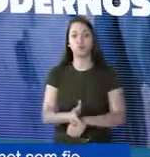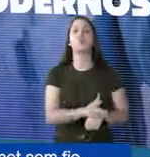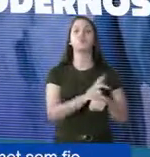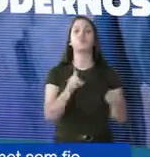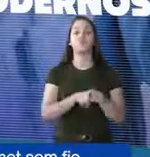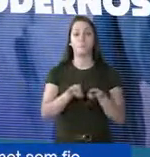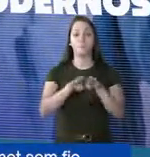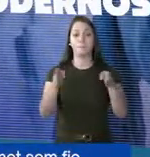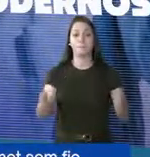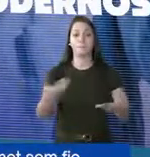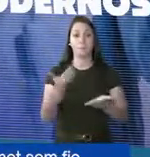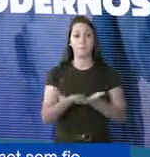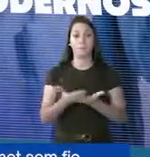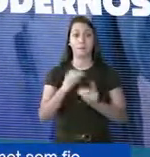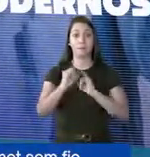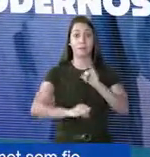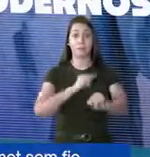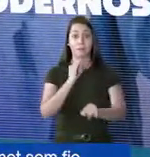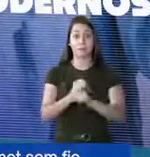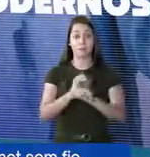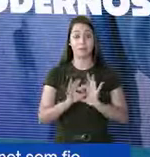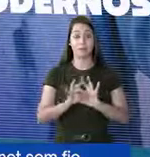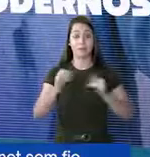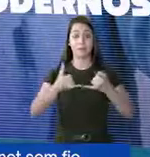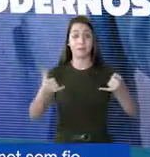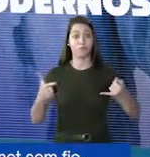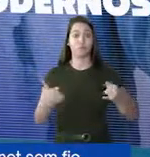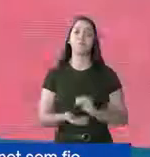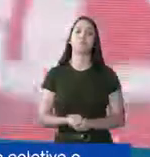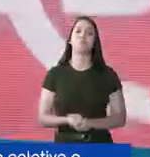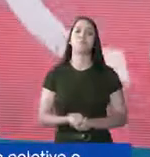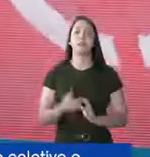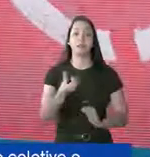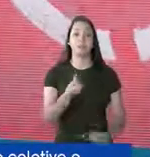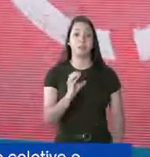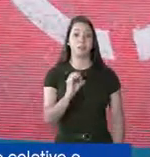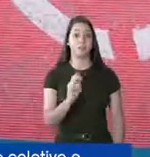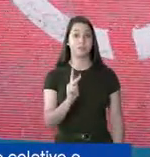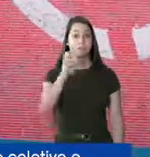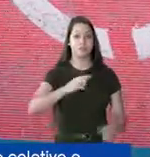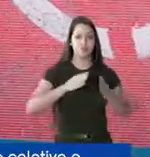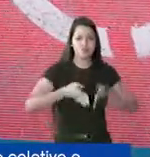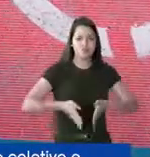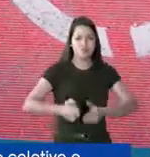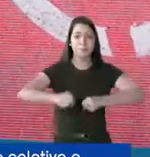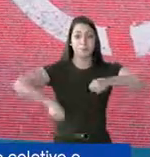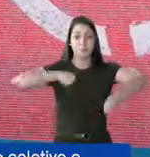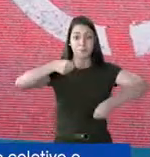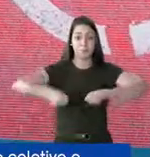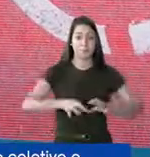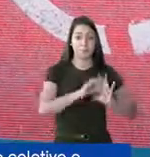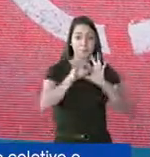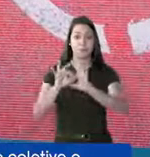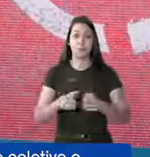de vídeo monitoramento, instalação de mesas para estudo e internet sem fim. Implantar 60 quilômetros de ciclovias e fazer